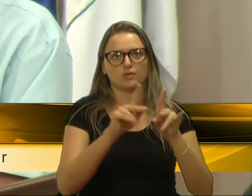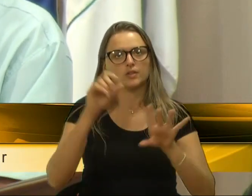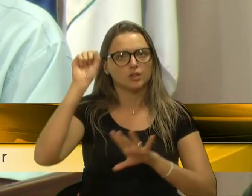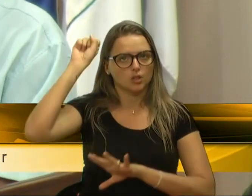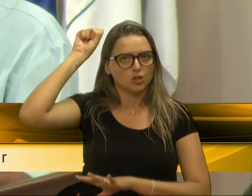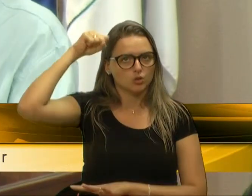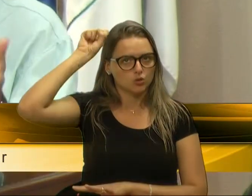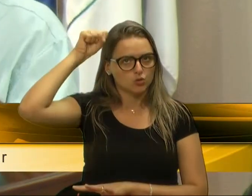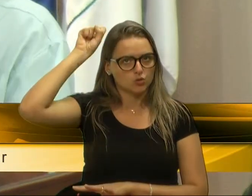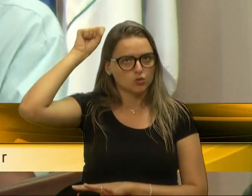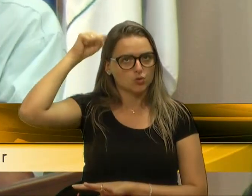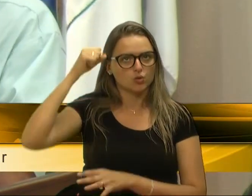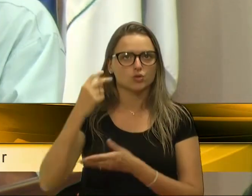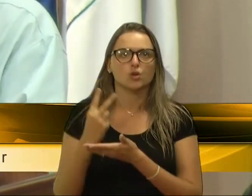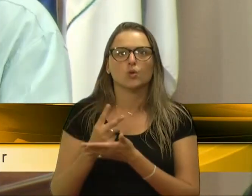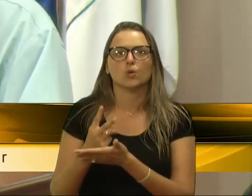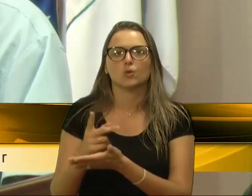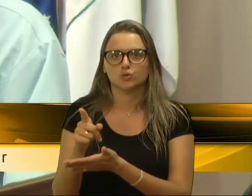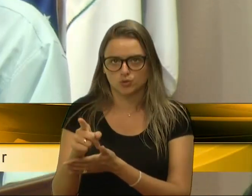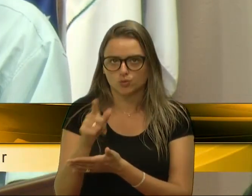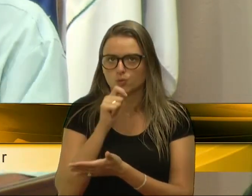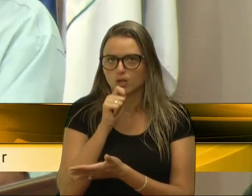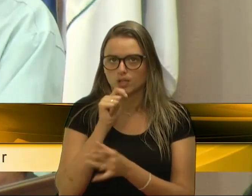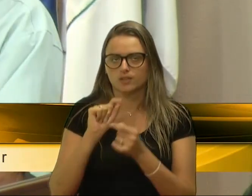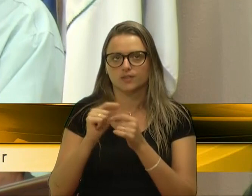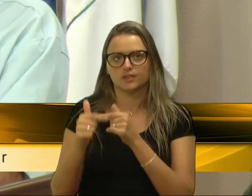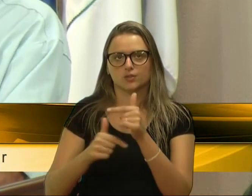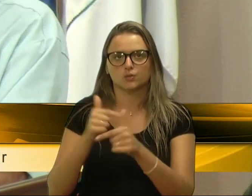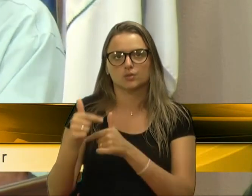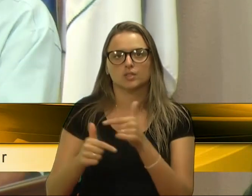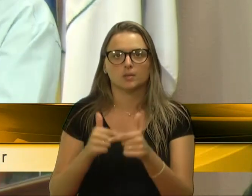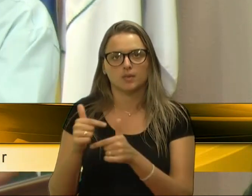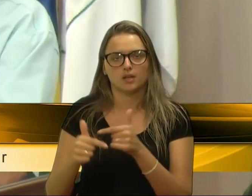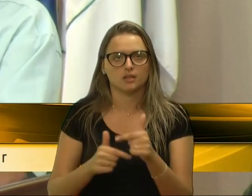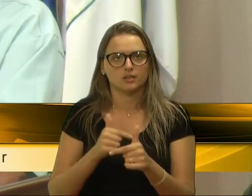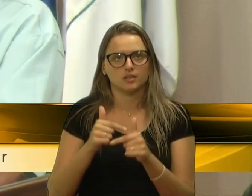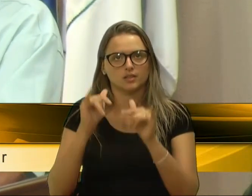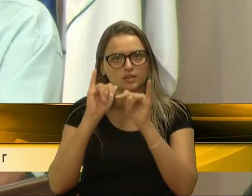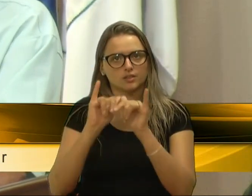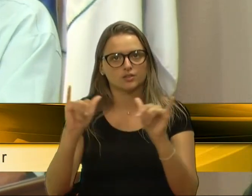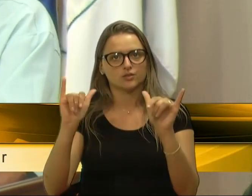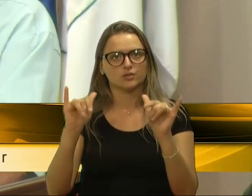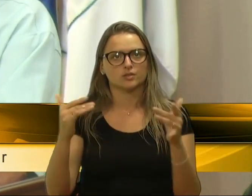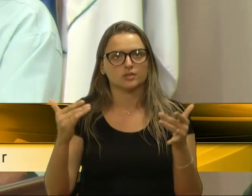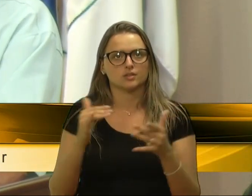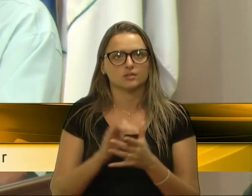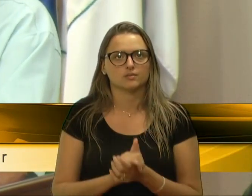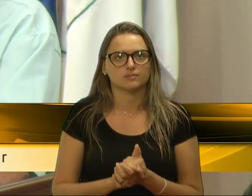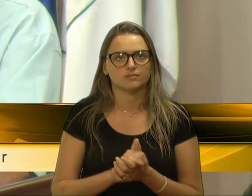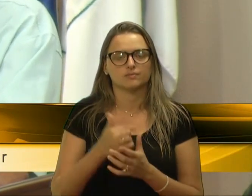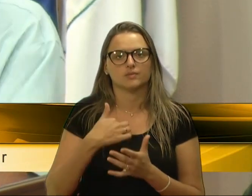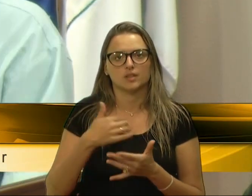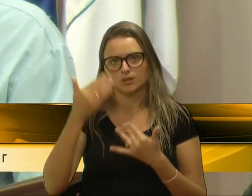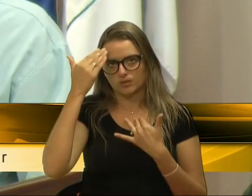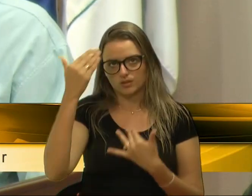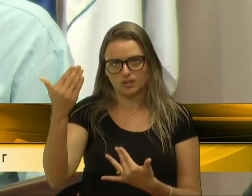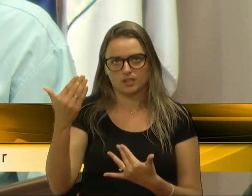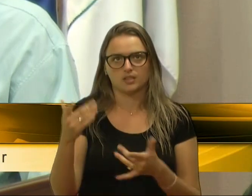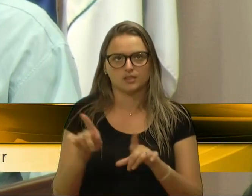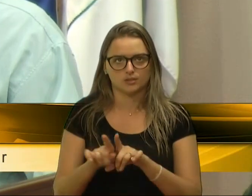continua, acho que ele tem oito anos de trabalho, fez para mim. O blocar ainda agradece também